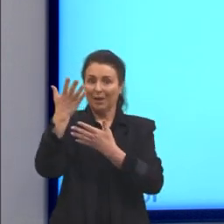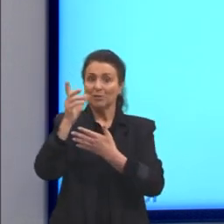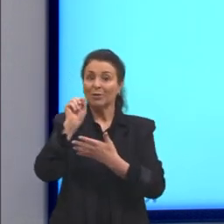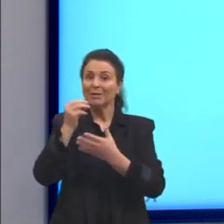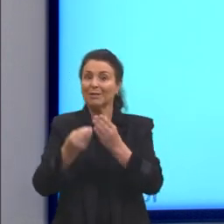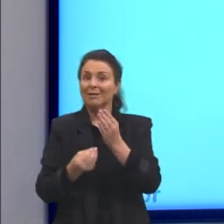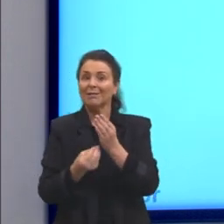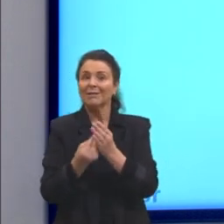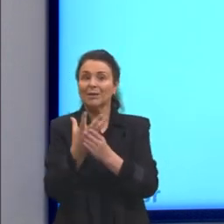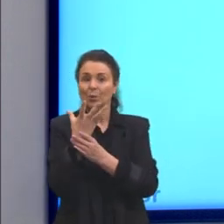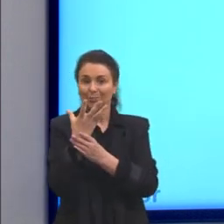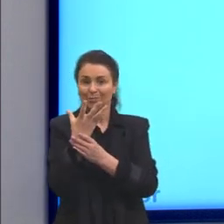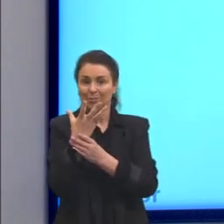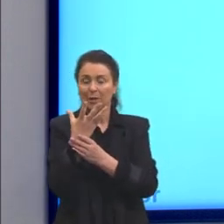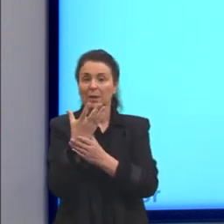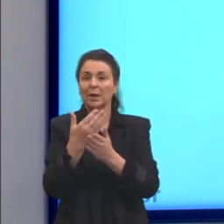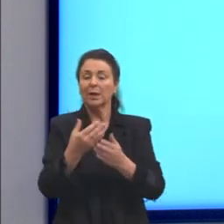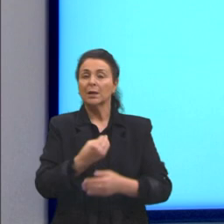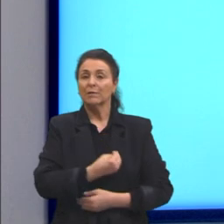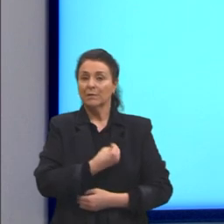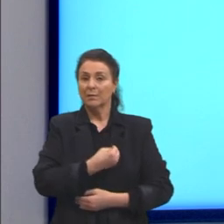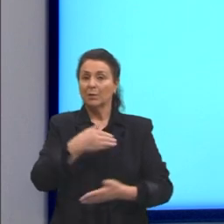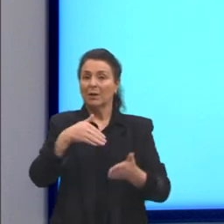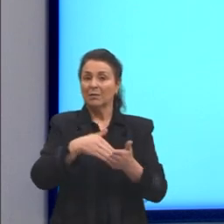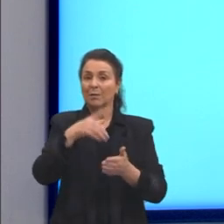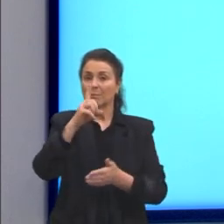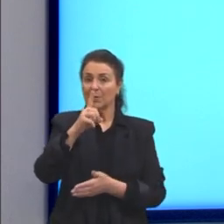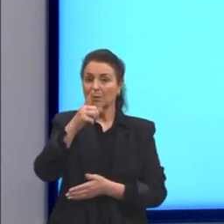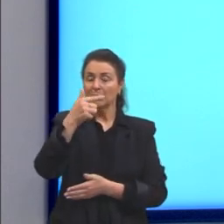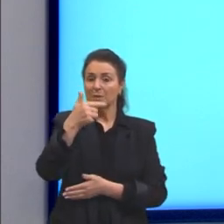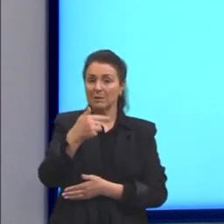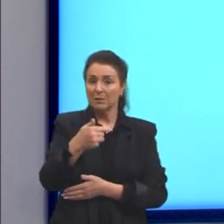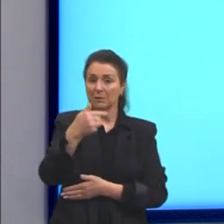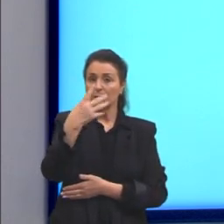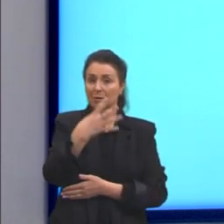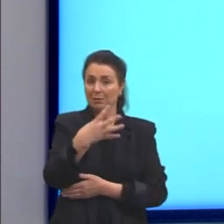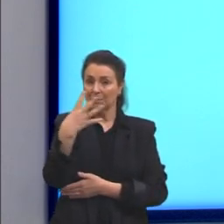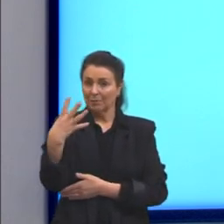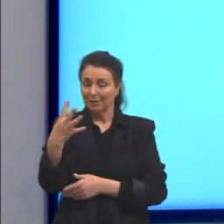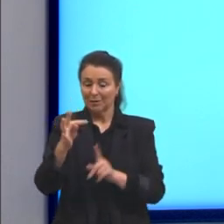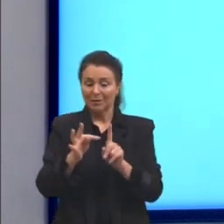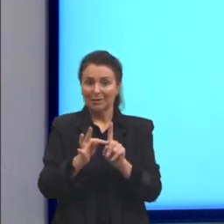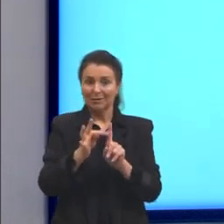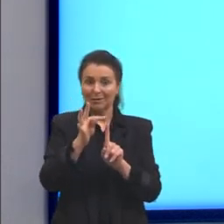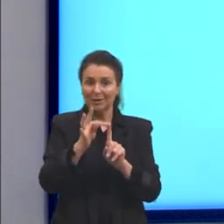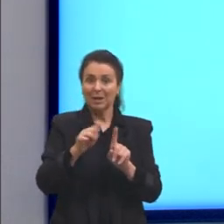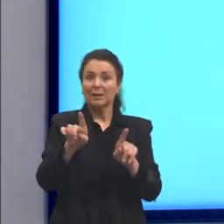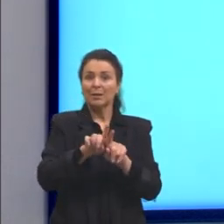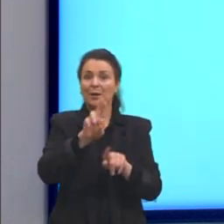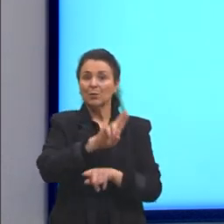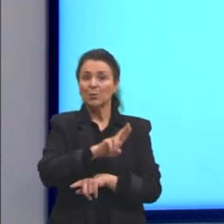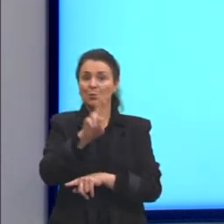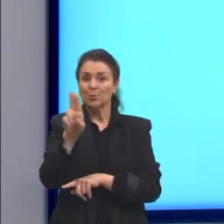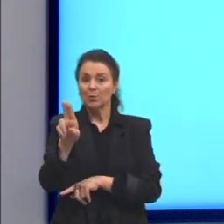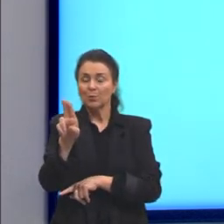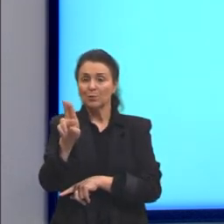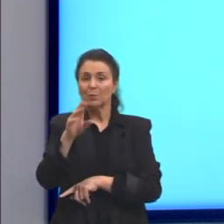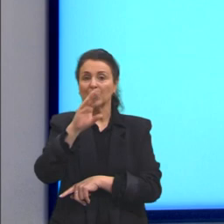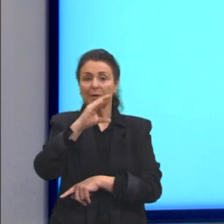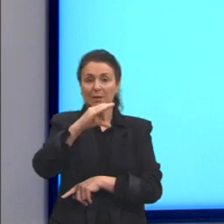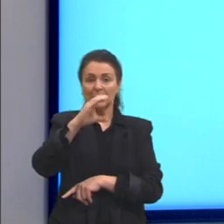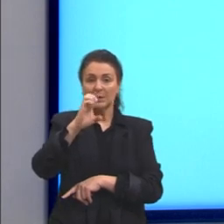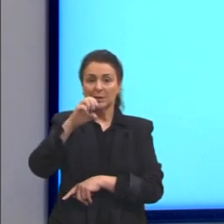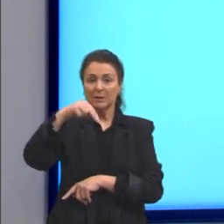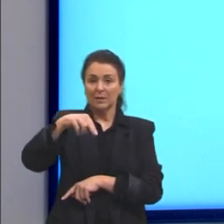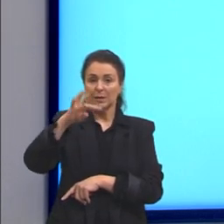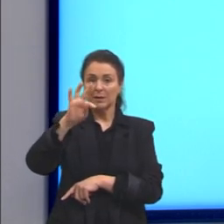até 1744. E ele é um termômetro que a gente chama de centígrado. O é isso? A